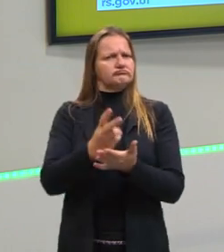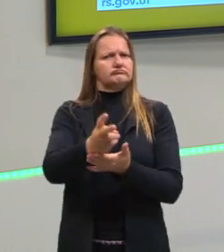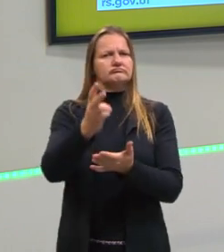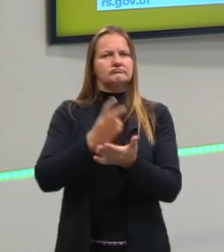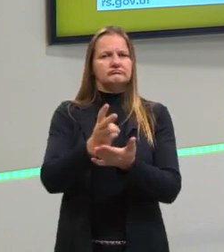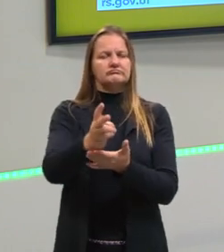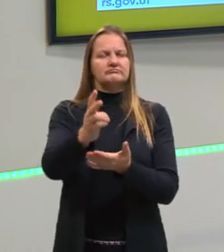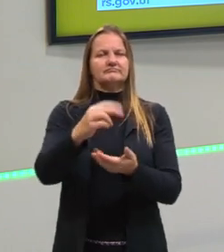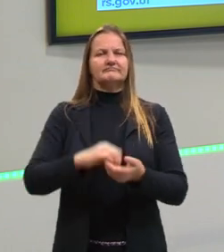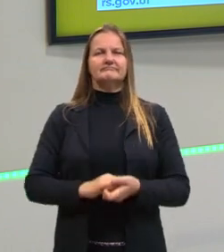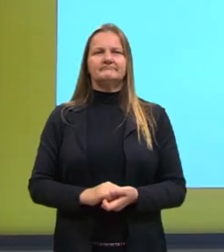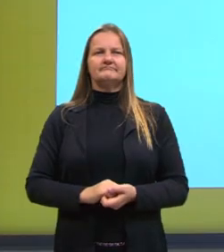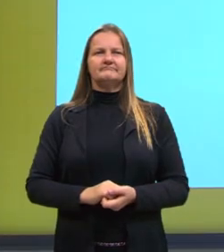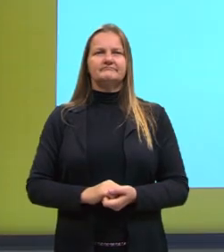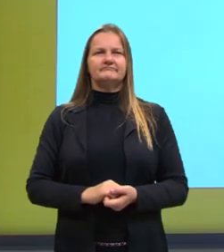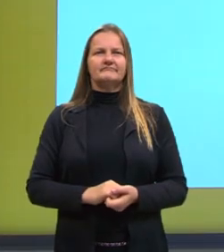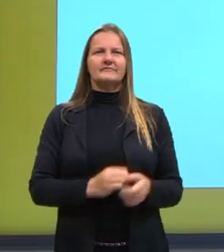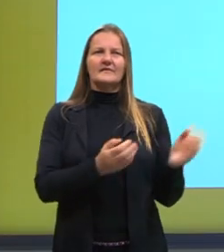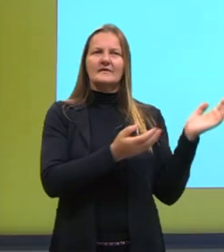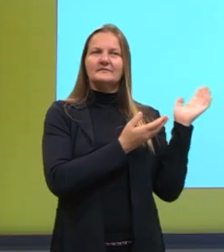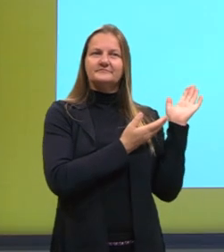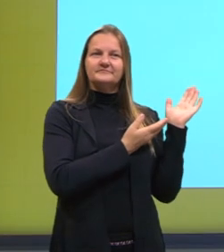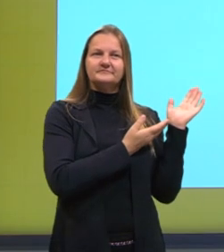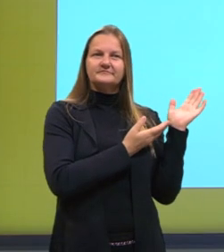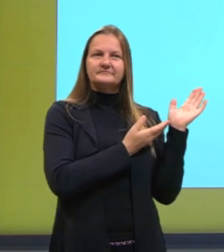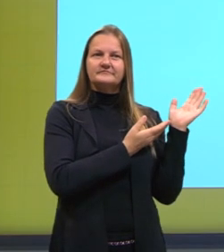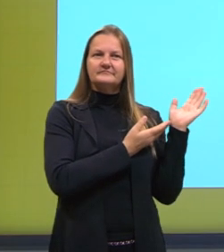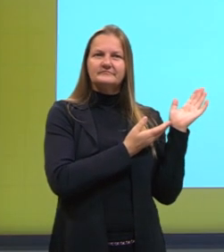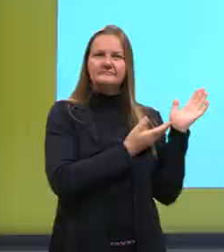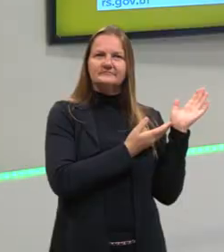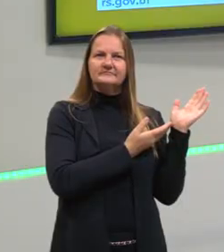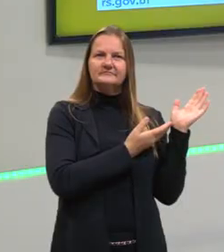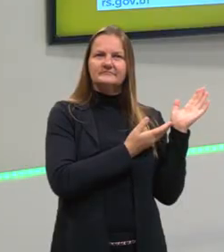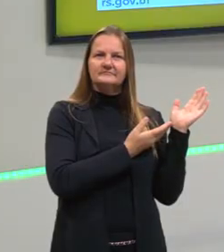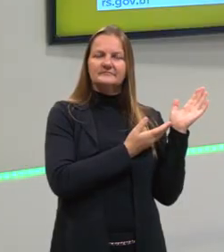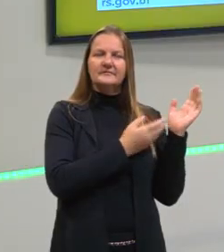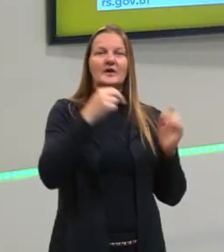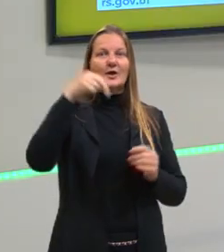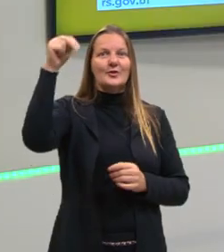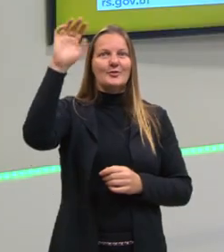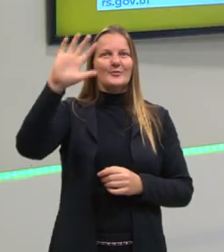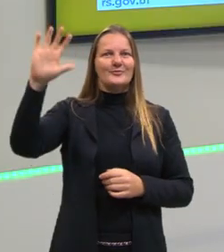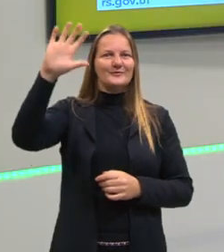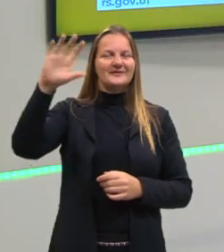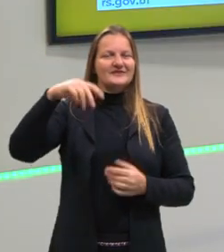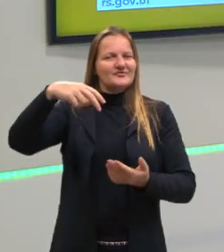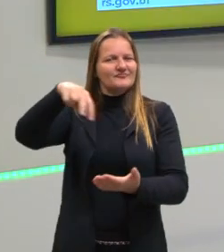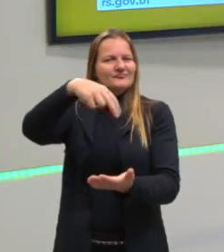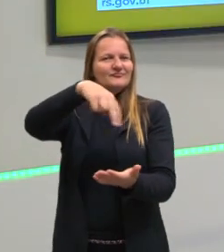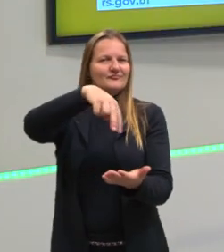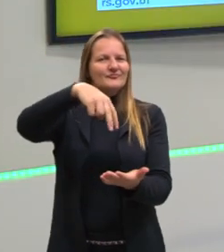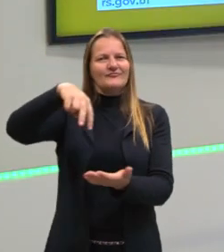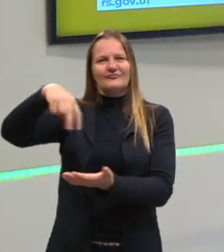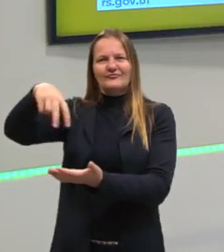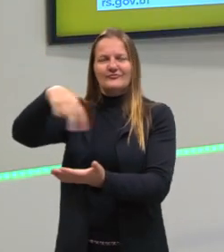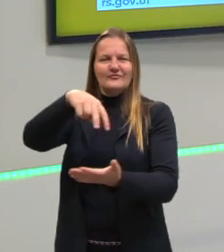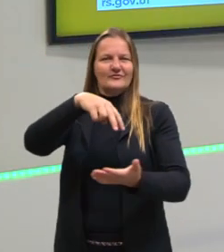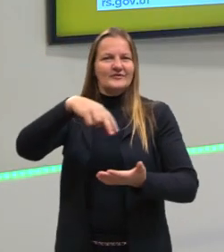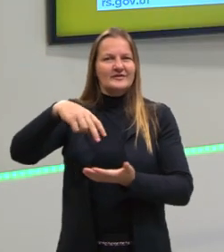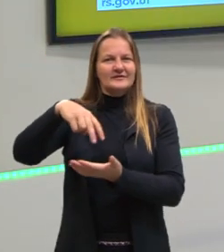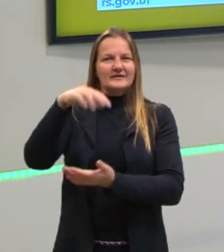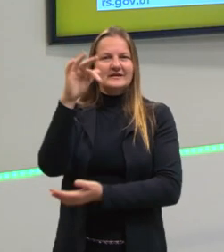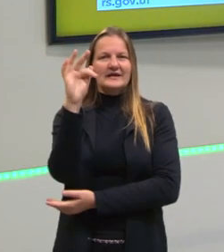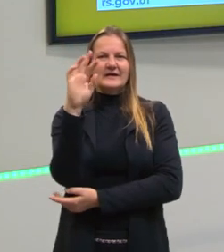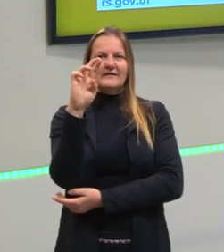persistir. Eu trago aqui umas manifestações culturais do Nordeste brasileiro, as danças típicas nordestinas.